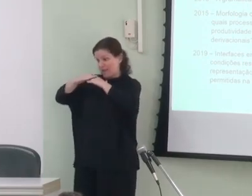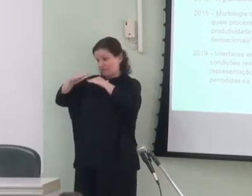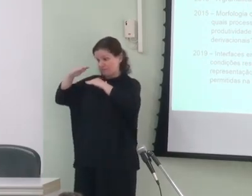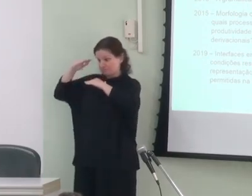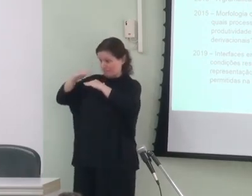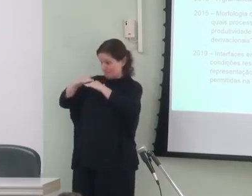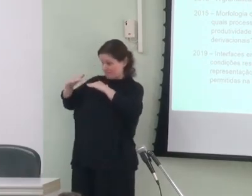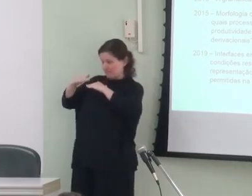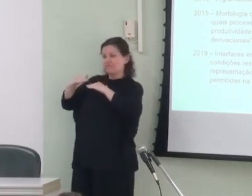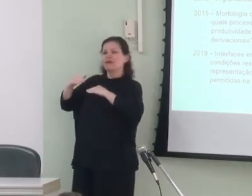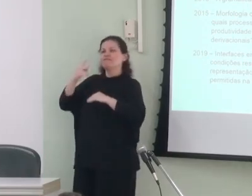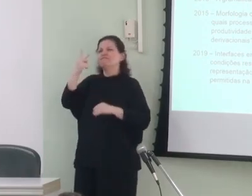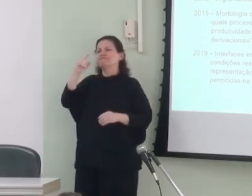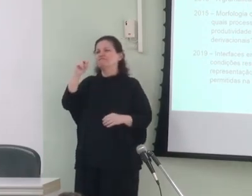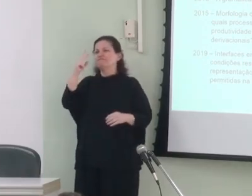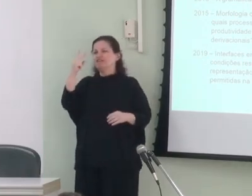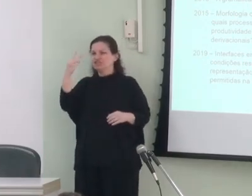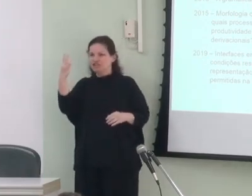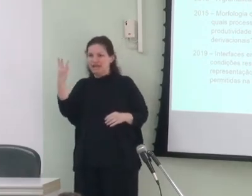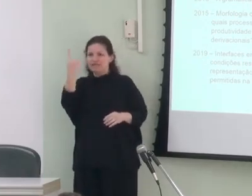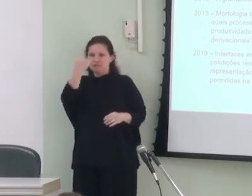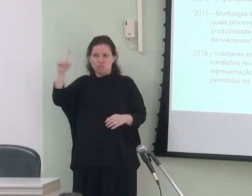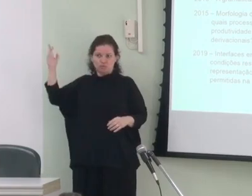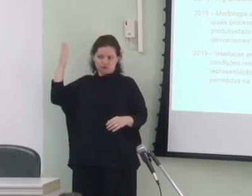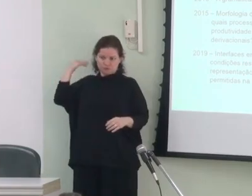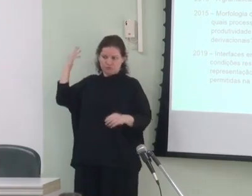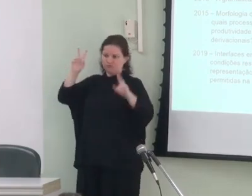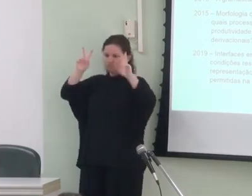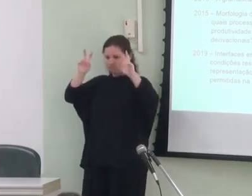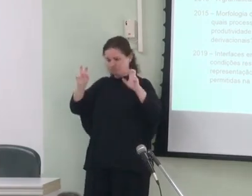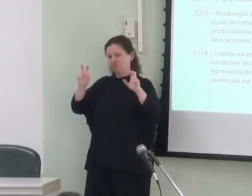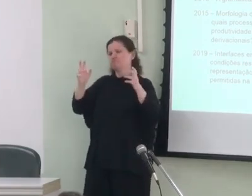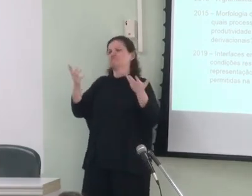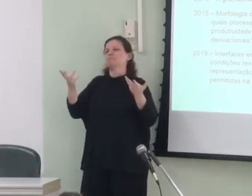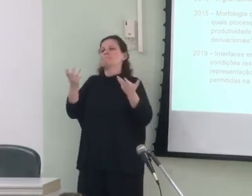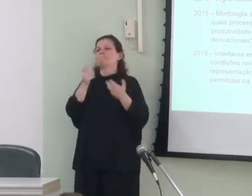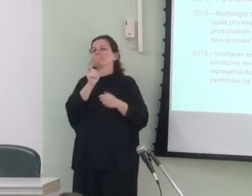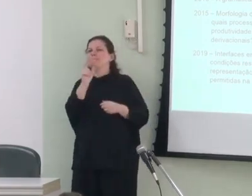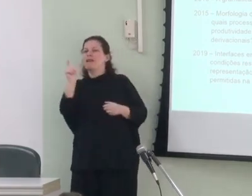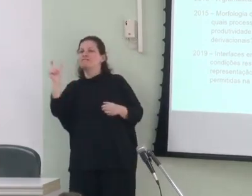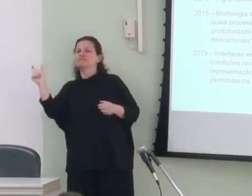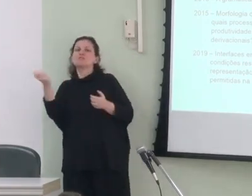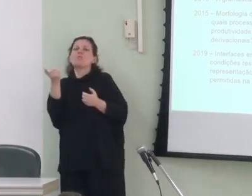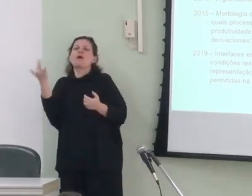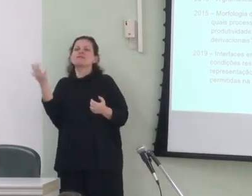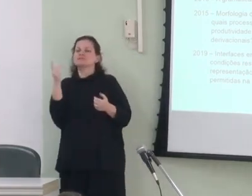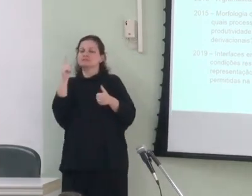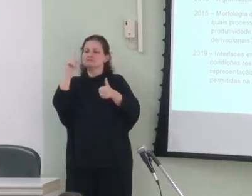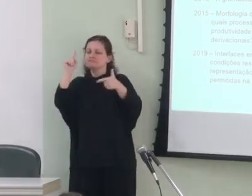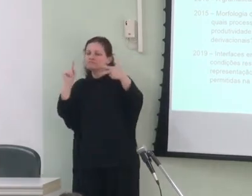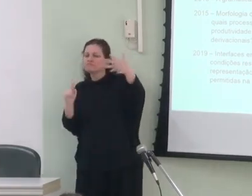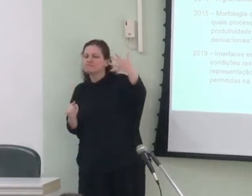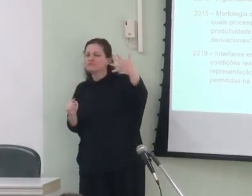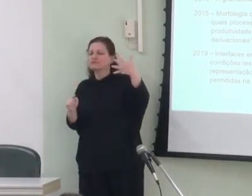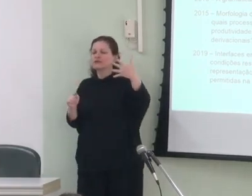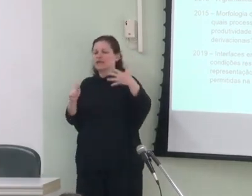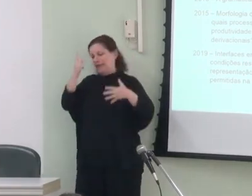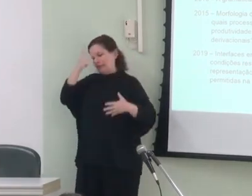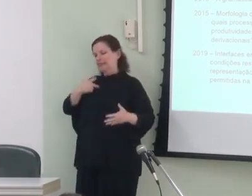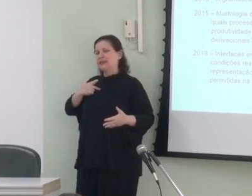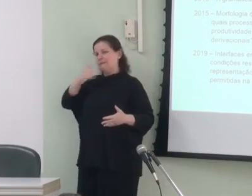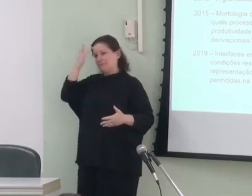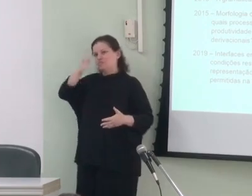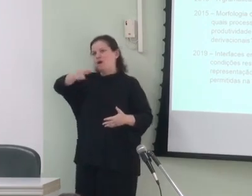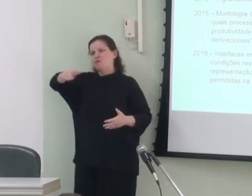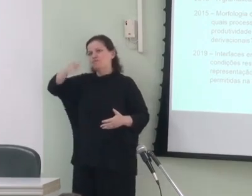E, em 2023, o último, sobre a ordem de palavras, quais são os fatores interpessoais